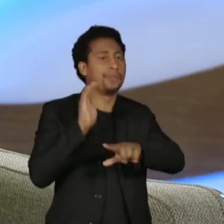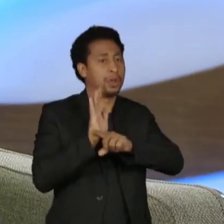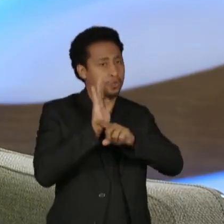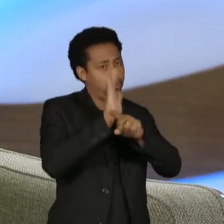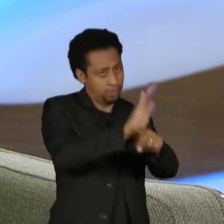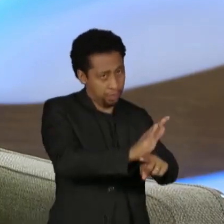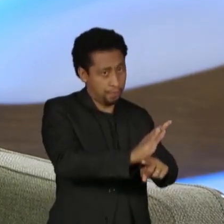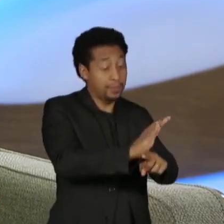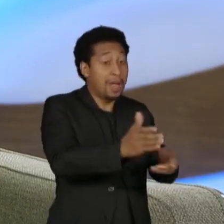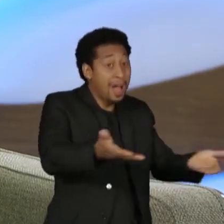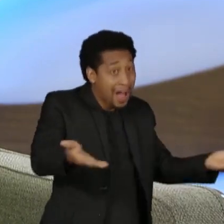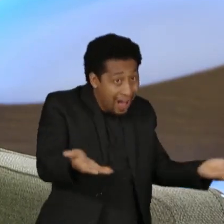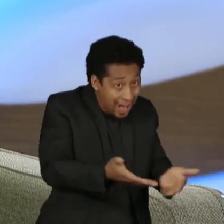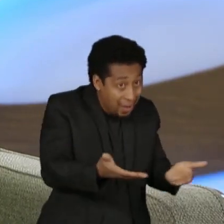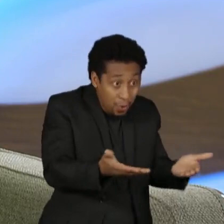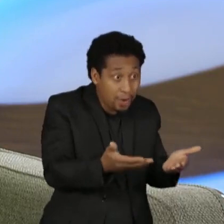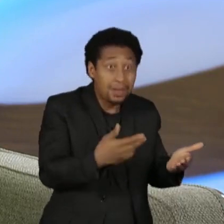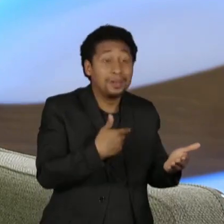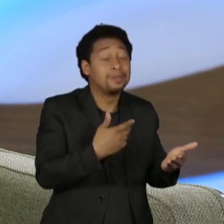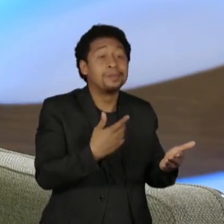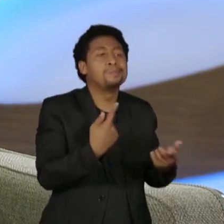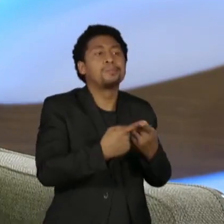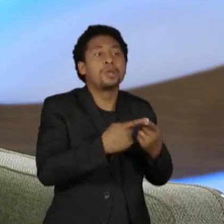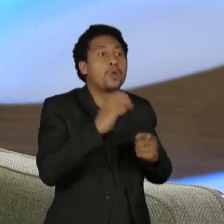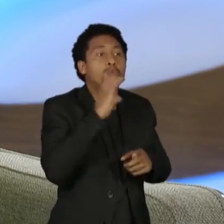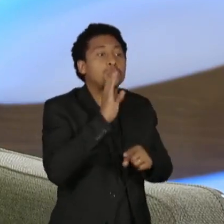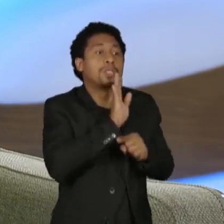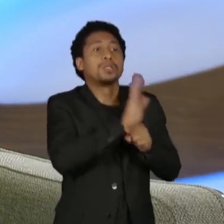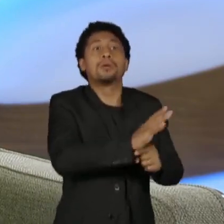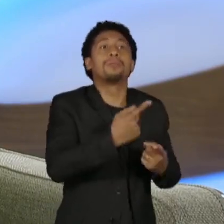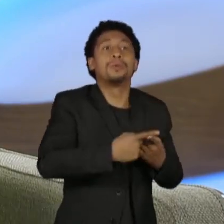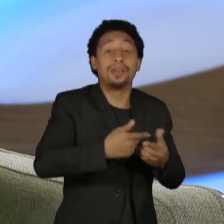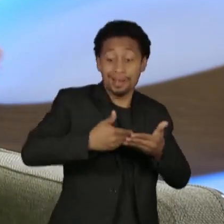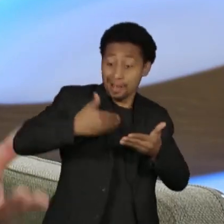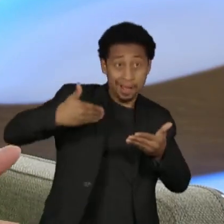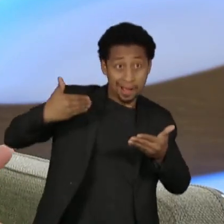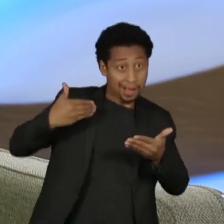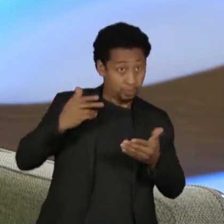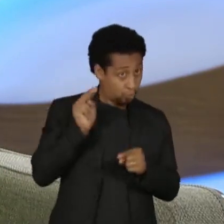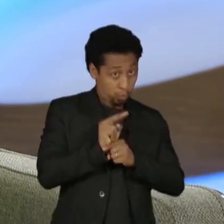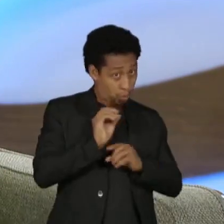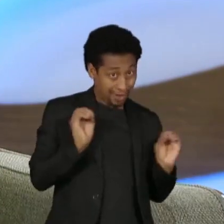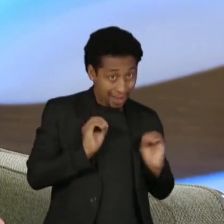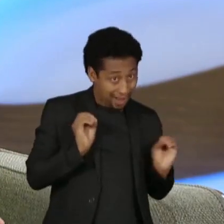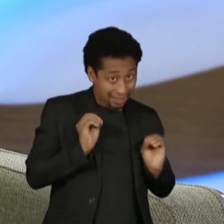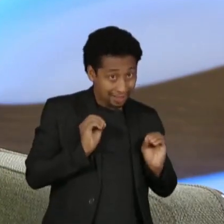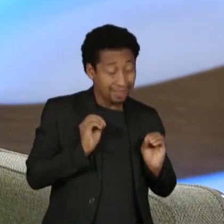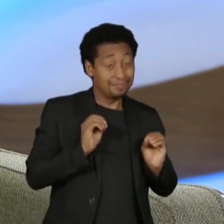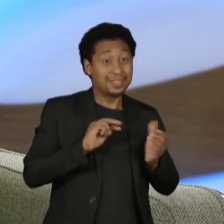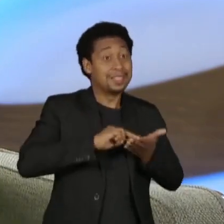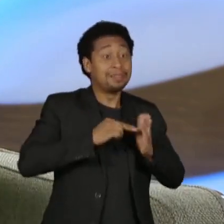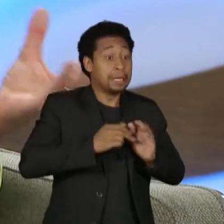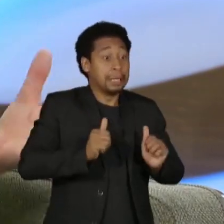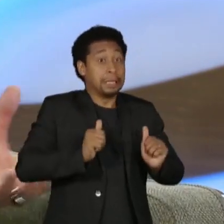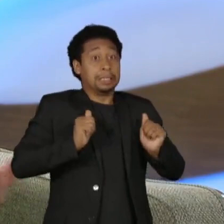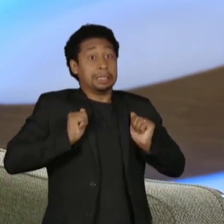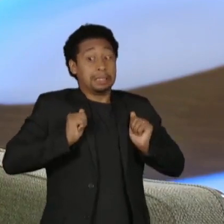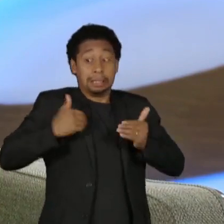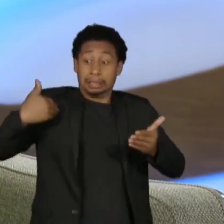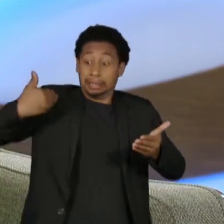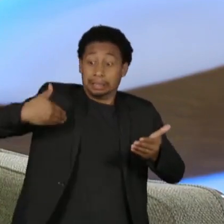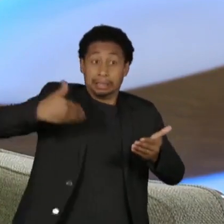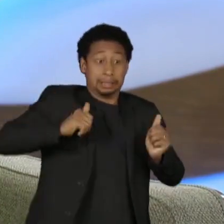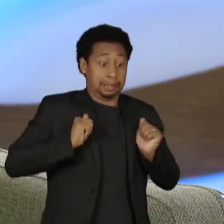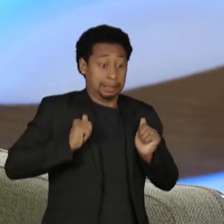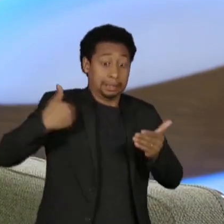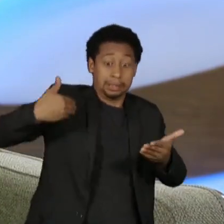vírus. Neste caso, é a desassistência. É como a desassistência tem um efeito tão grave quanto o vírus